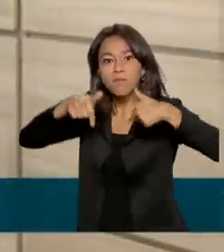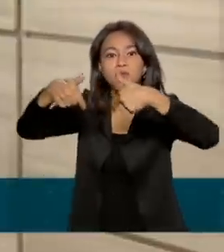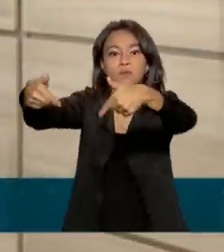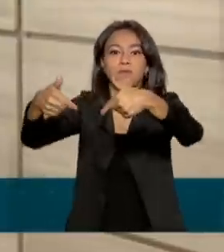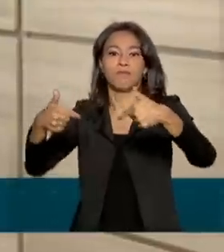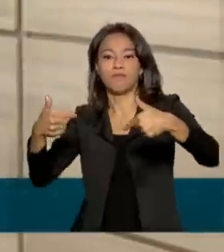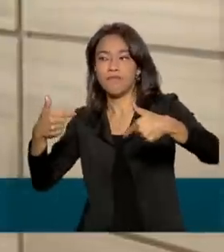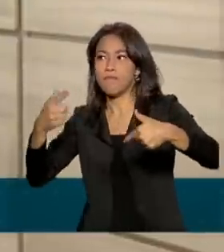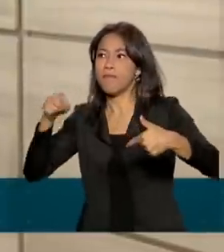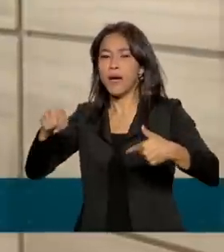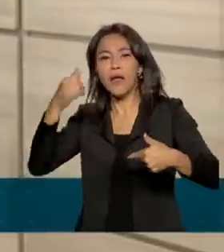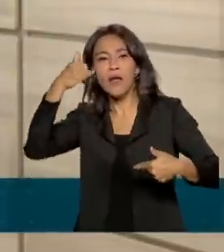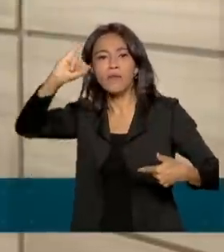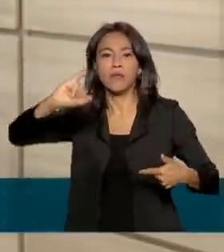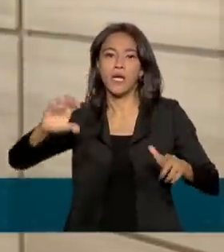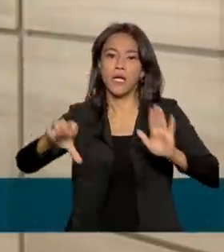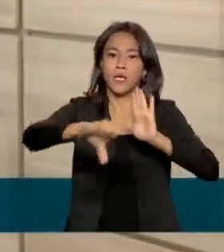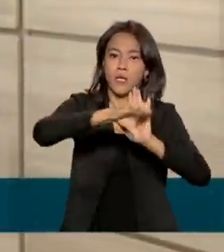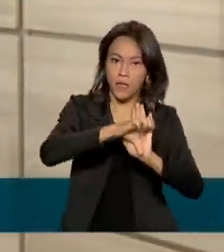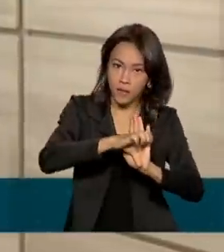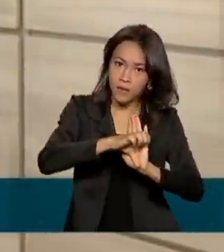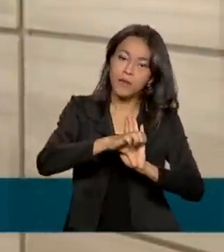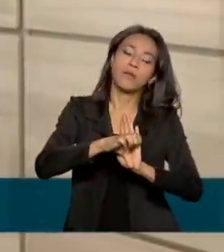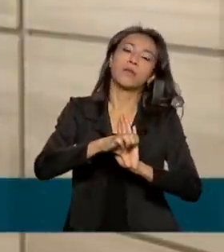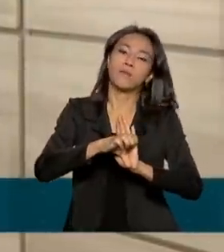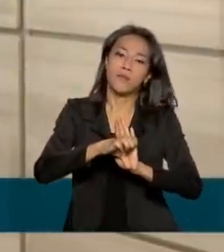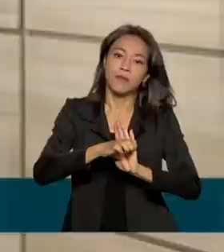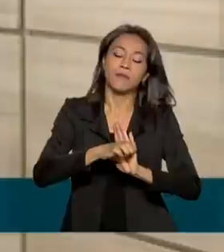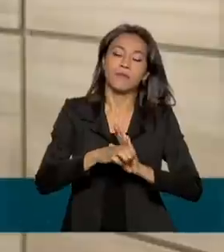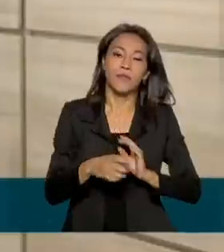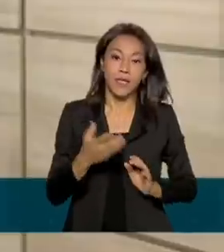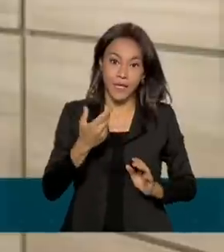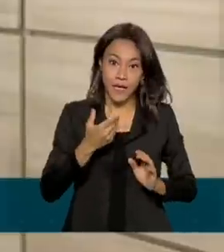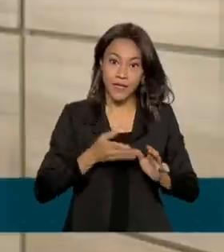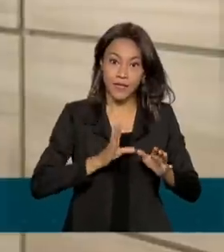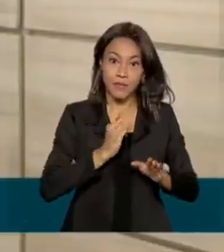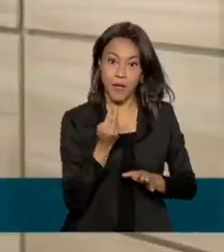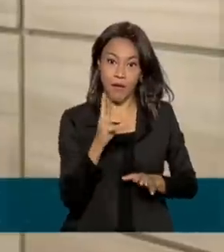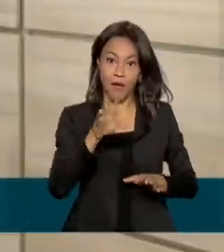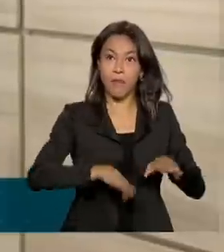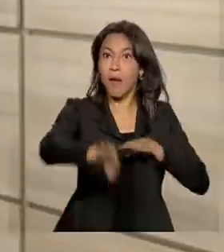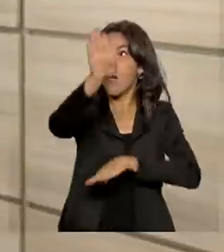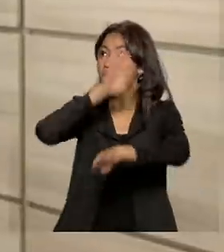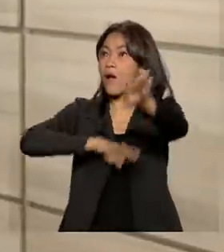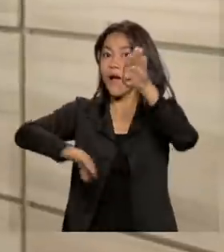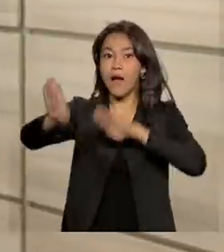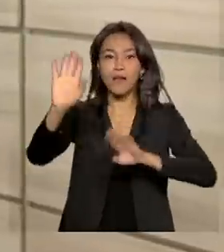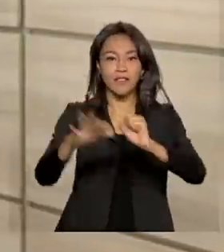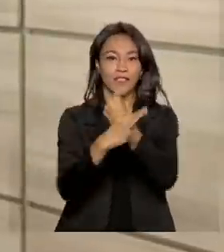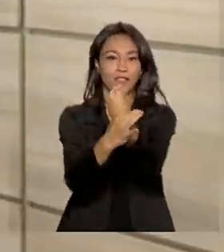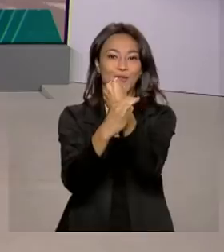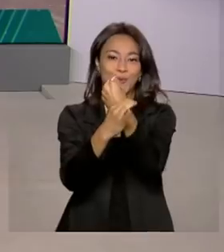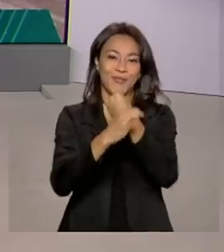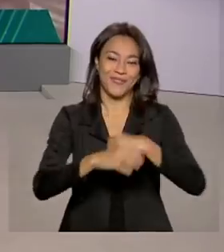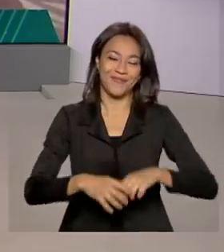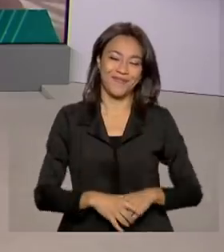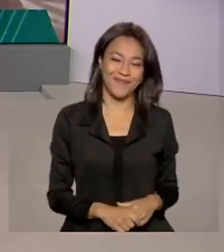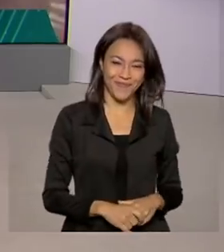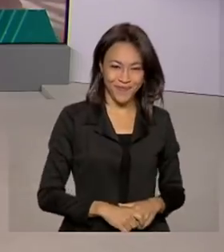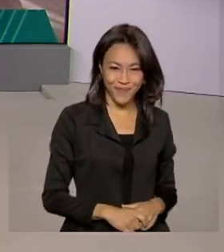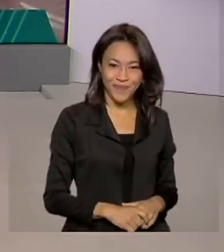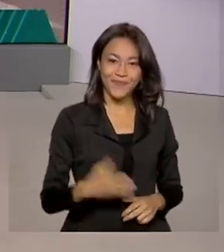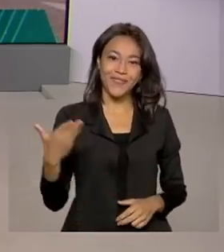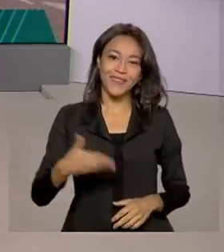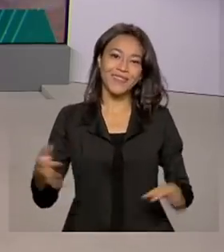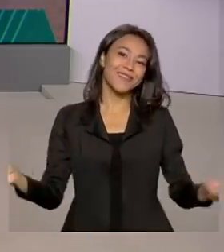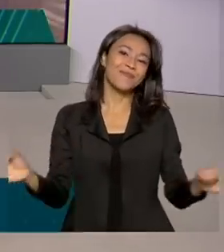combater o crime e fazer que nossas rodovias federais estejam cada vez mais seguras. O